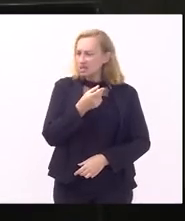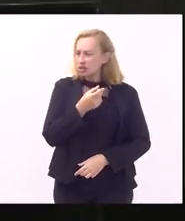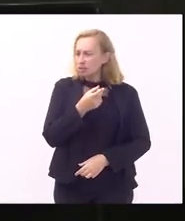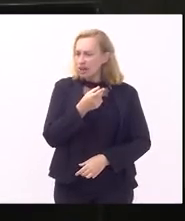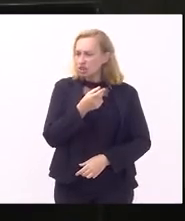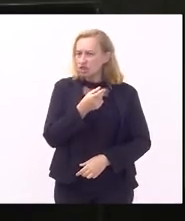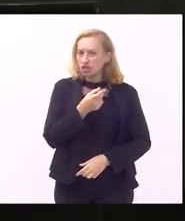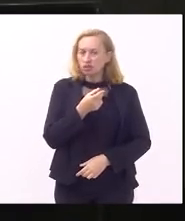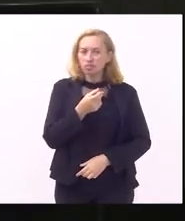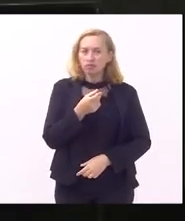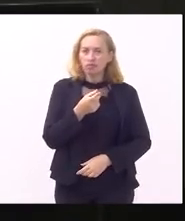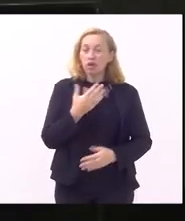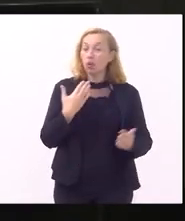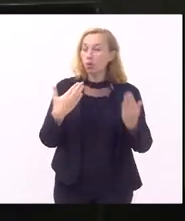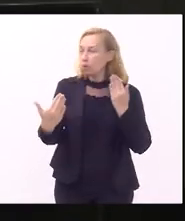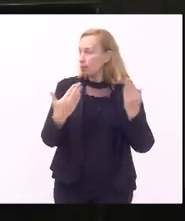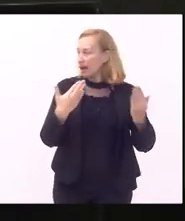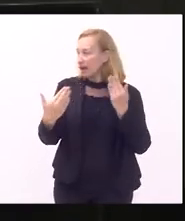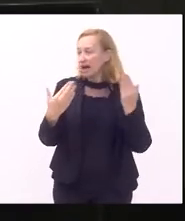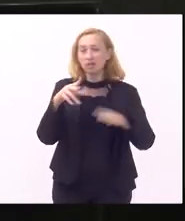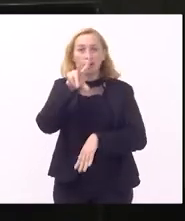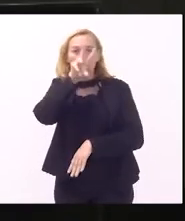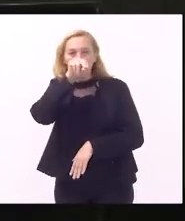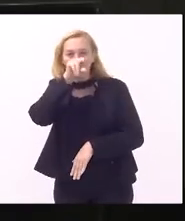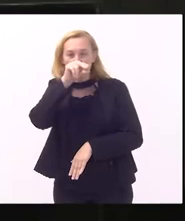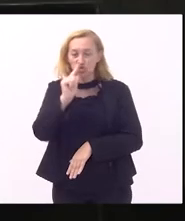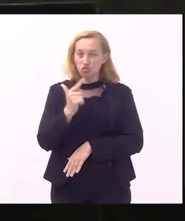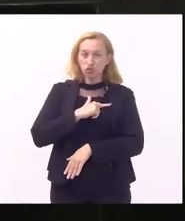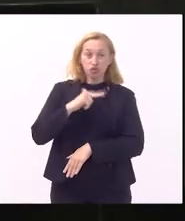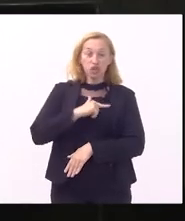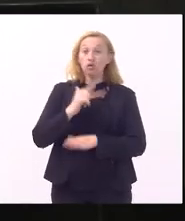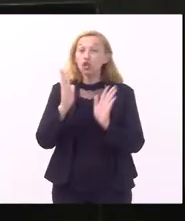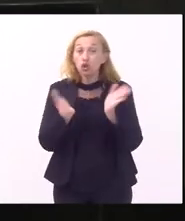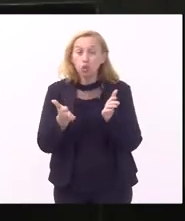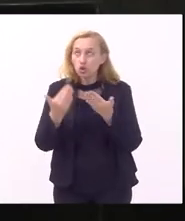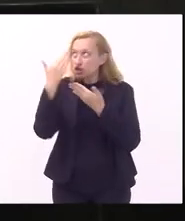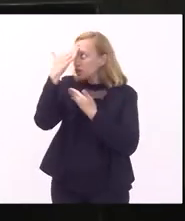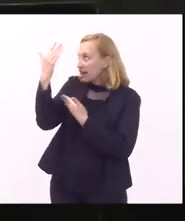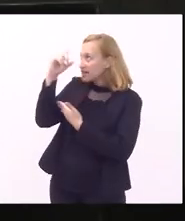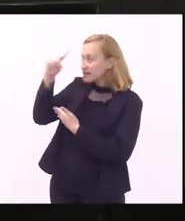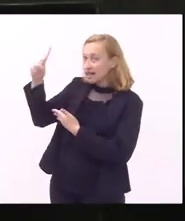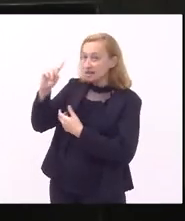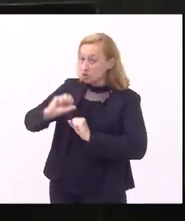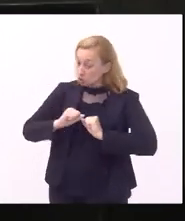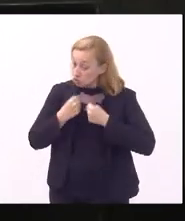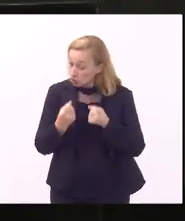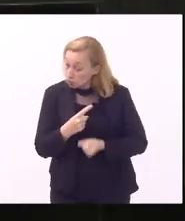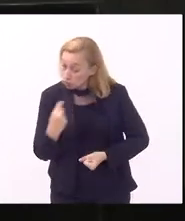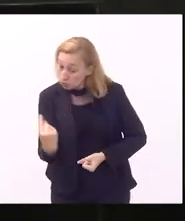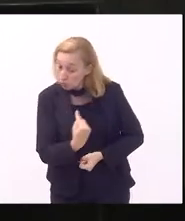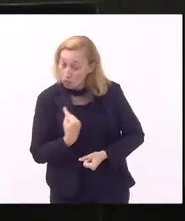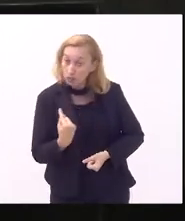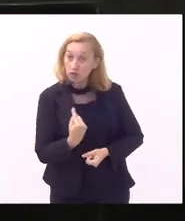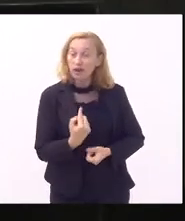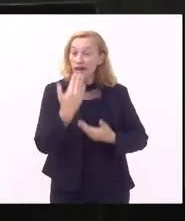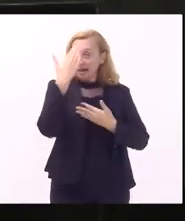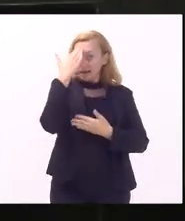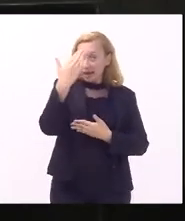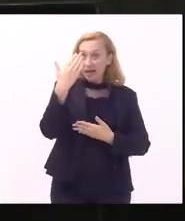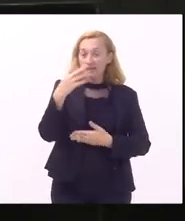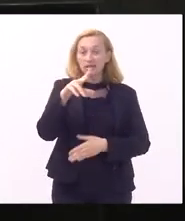do Estado do Rio de Janeiro e hoje graças a Deus graças aos nossos esforços graças aos